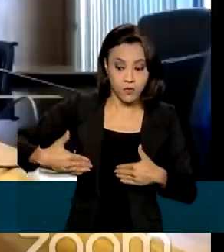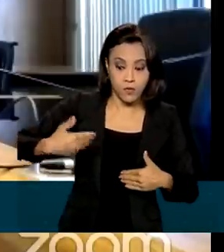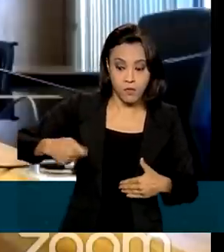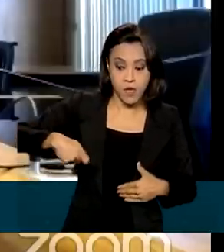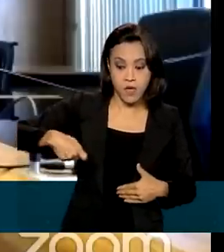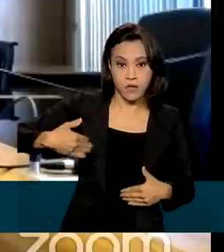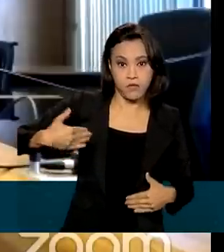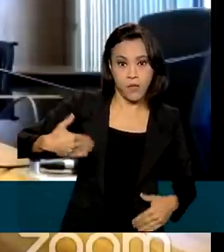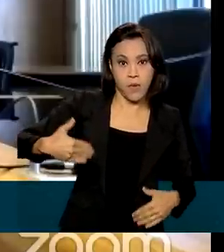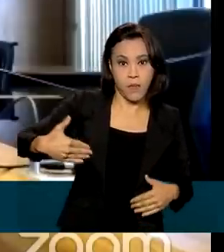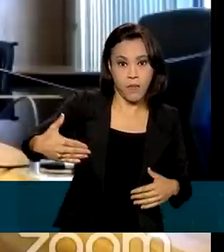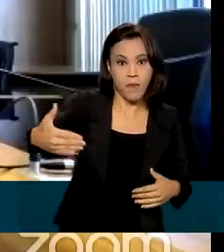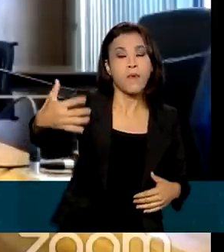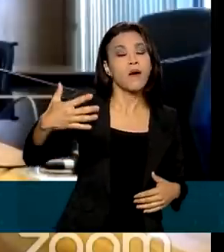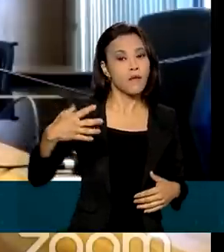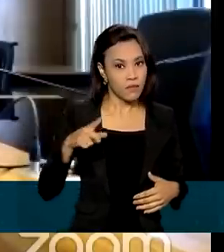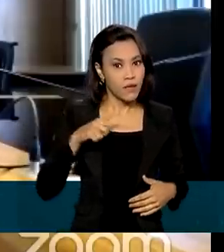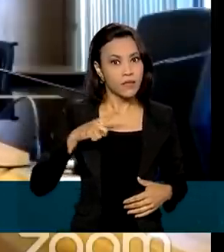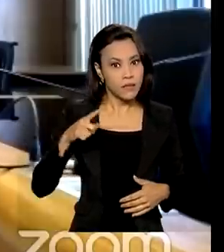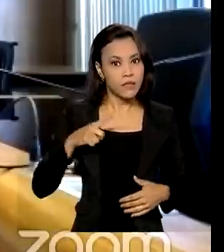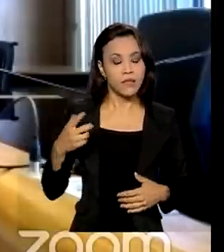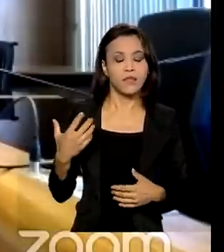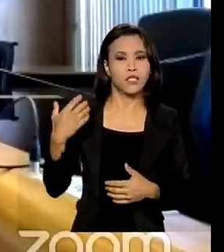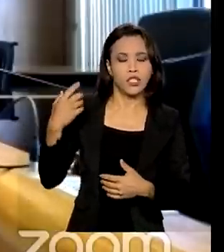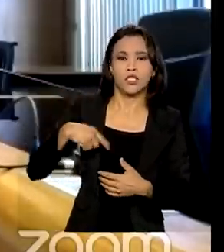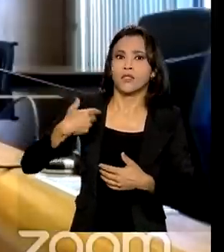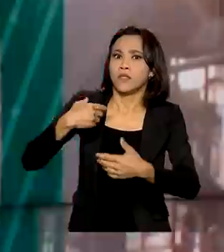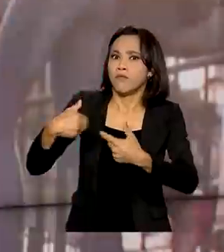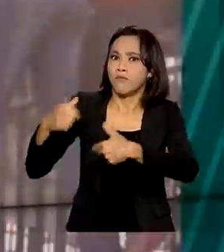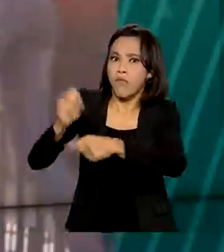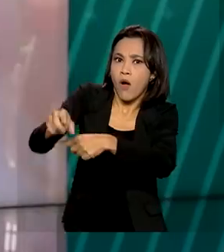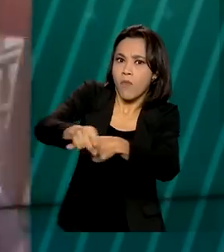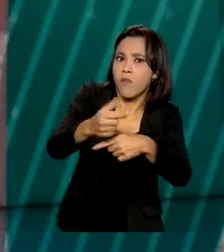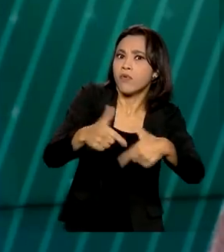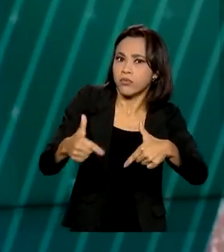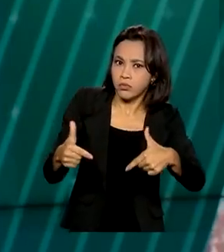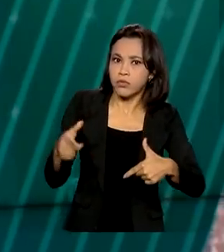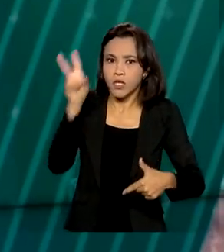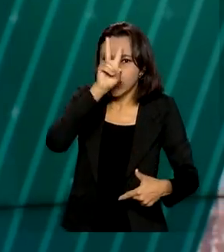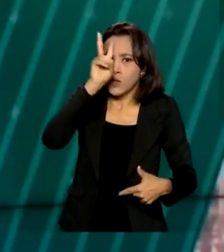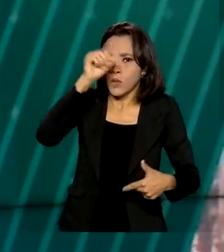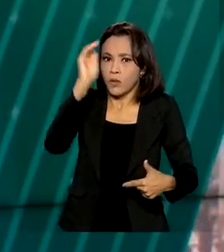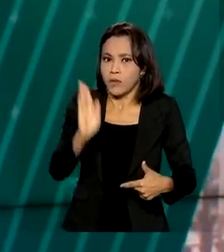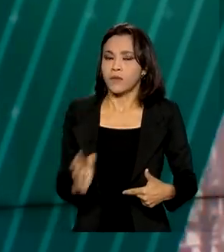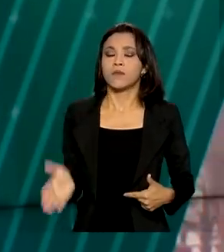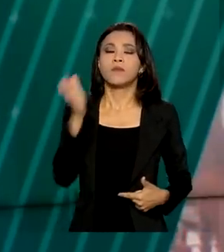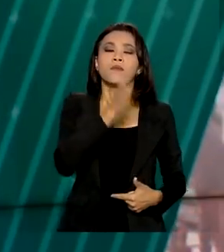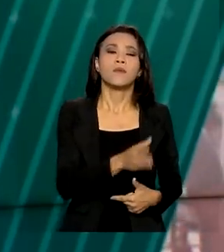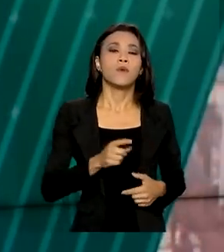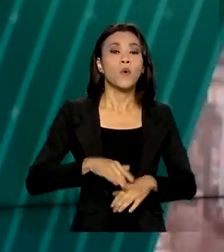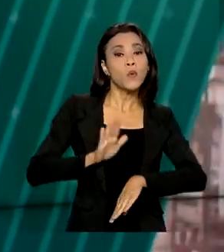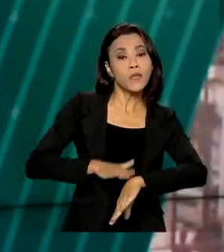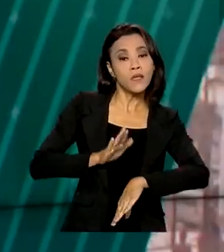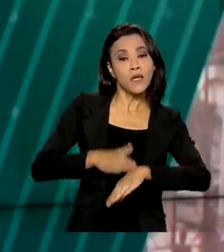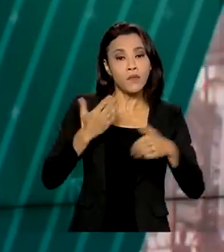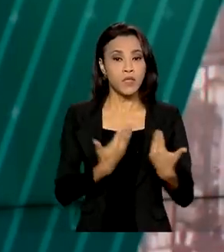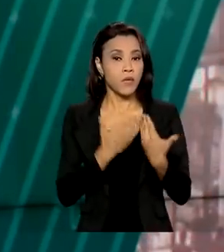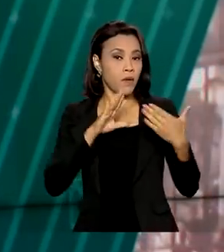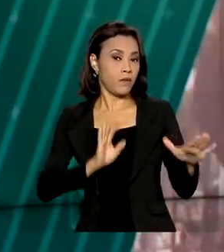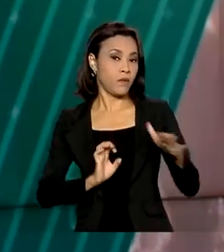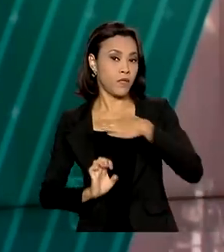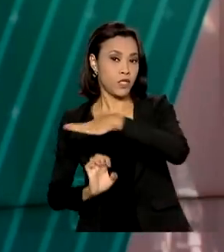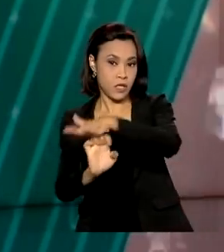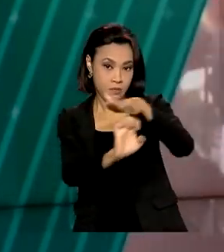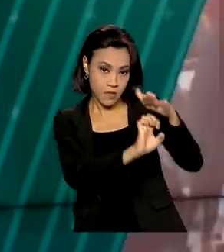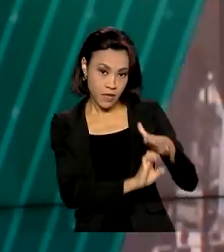gerará o maior estoque de empregos formais da história do país. O tempo médio de abertura de novos negócios no país